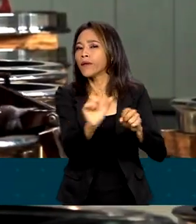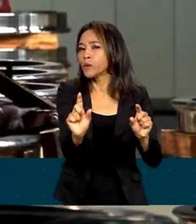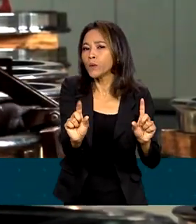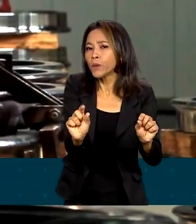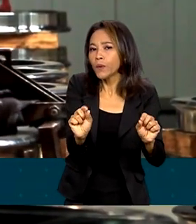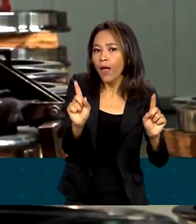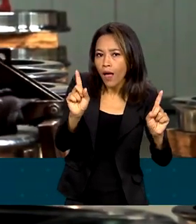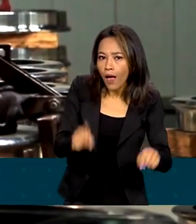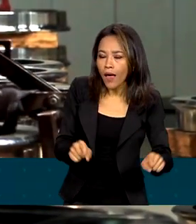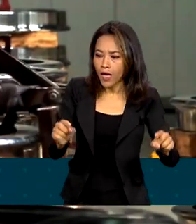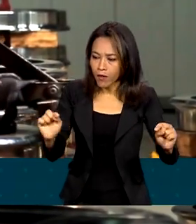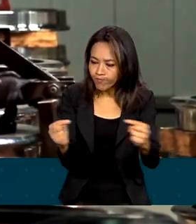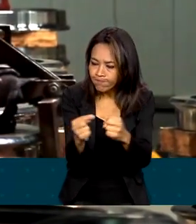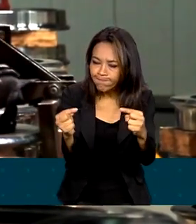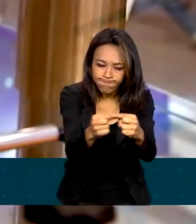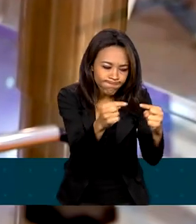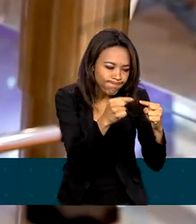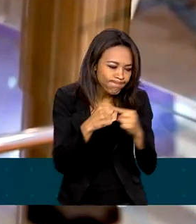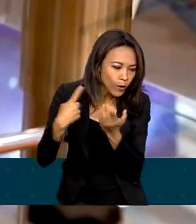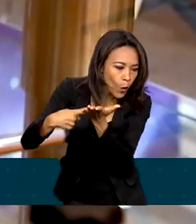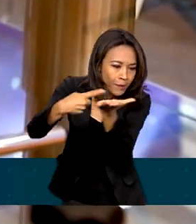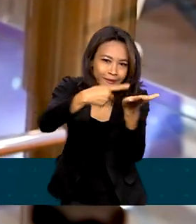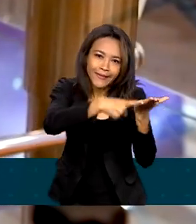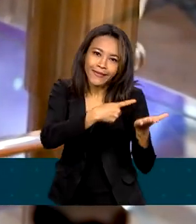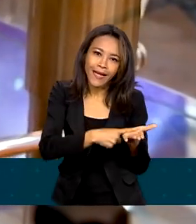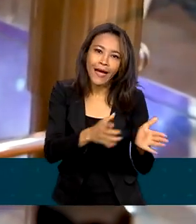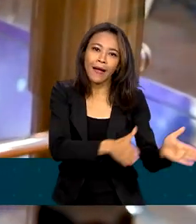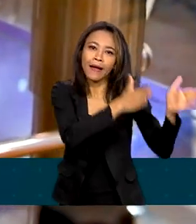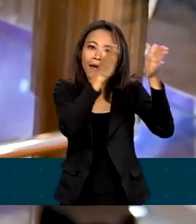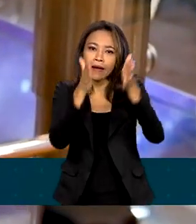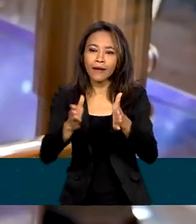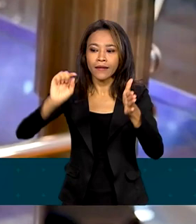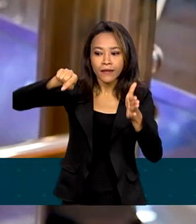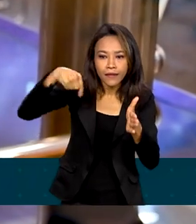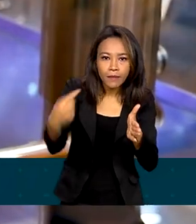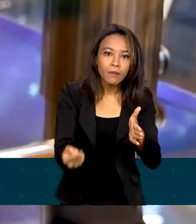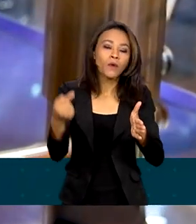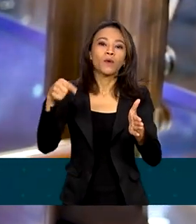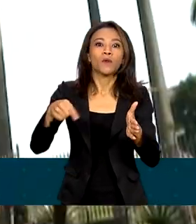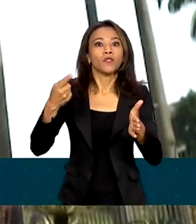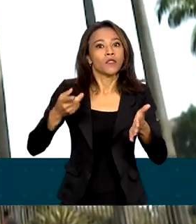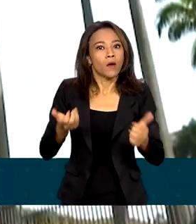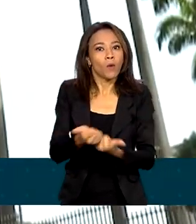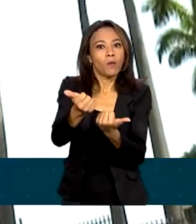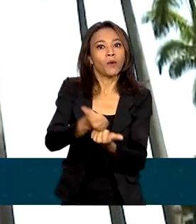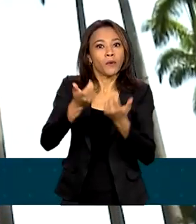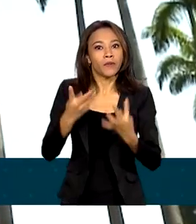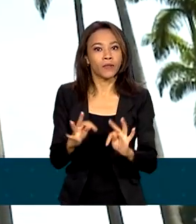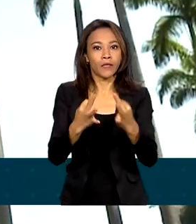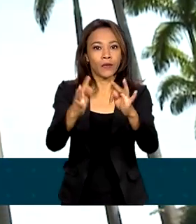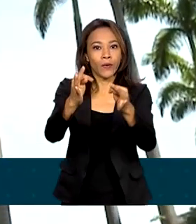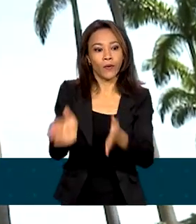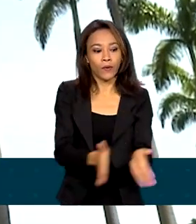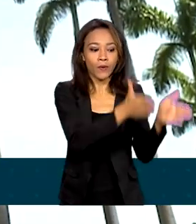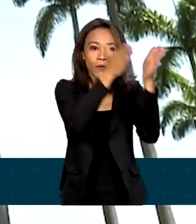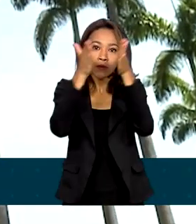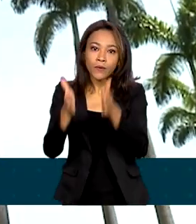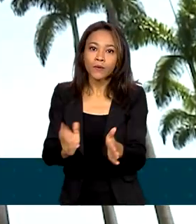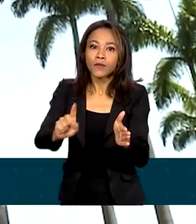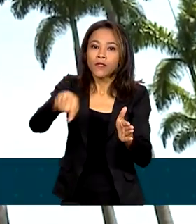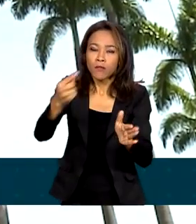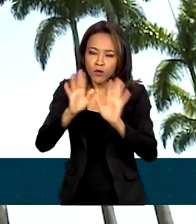realinhar as cadeias produtivas, em seguida implementar uma corrida tecnológica e, por fim, ter foco na